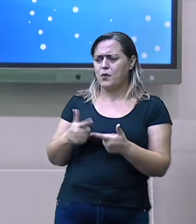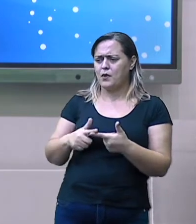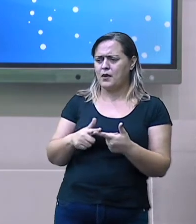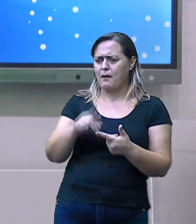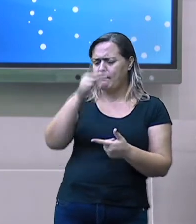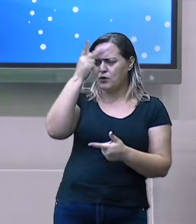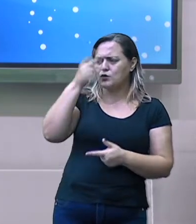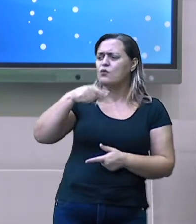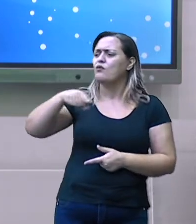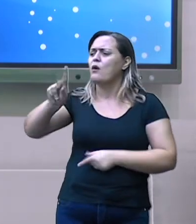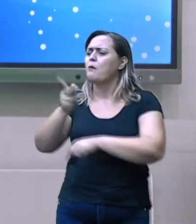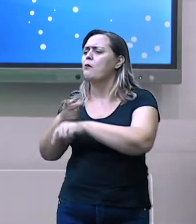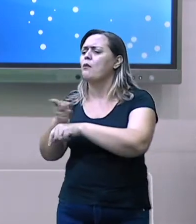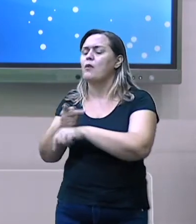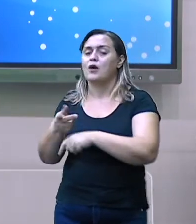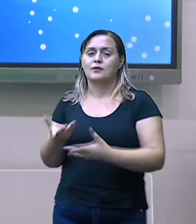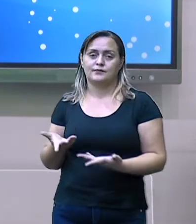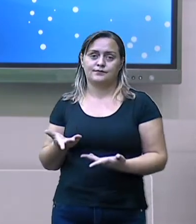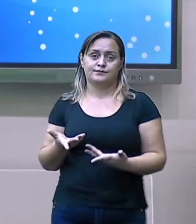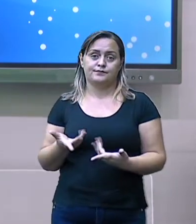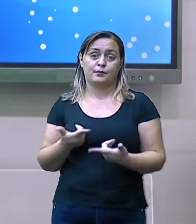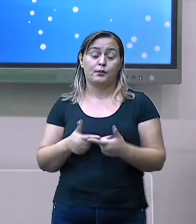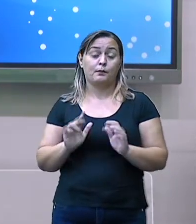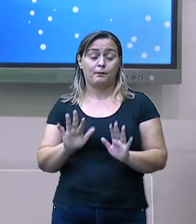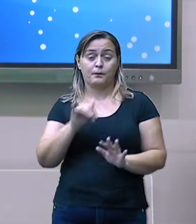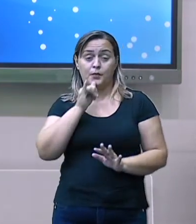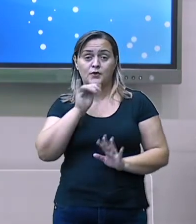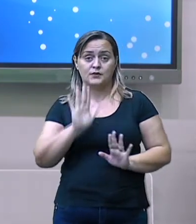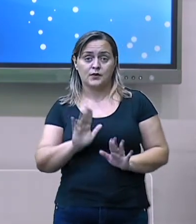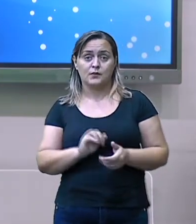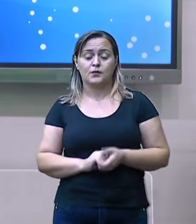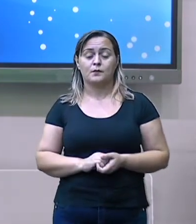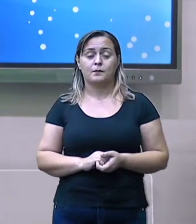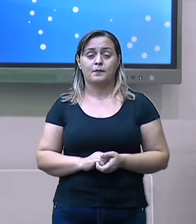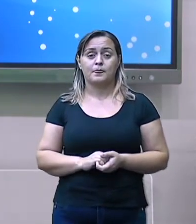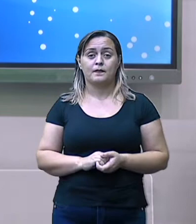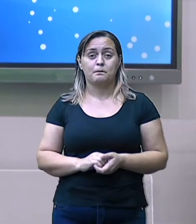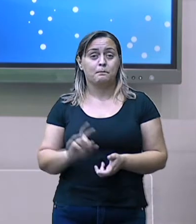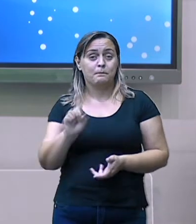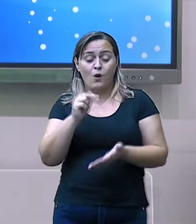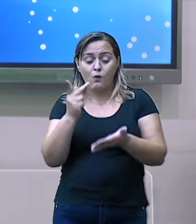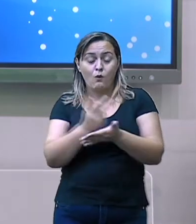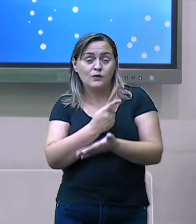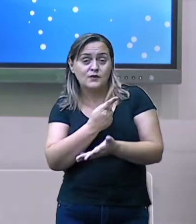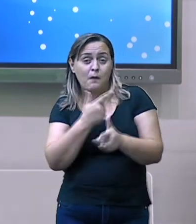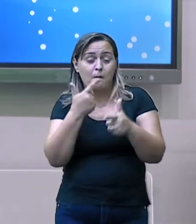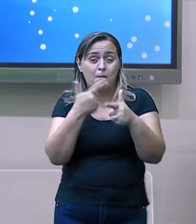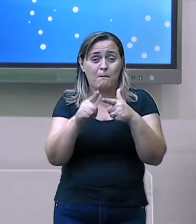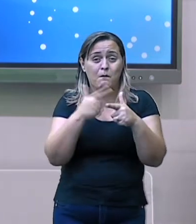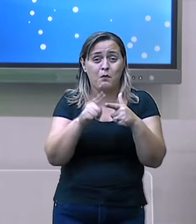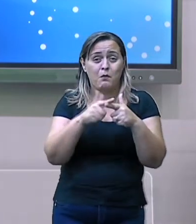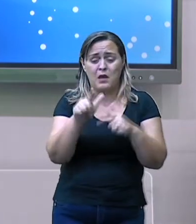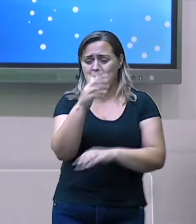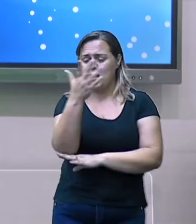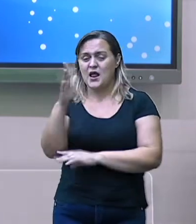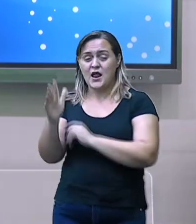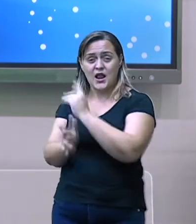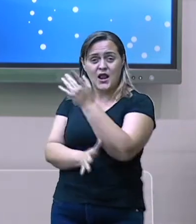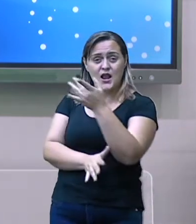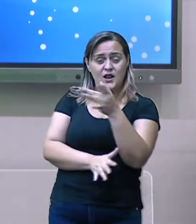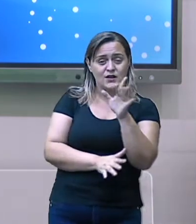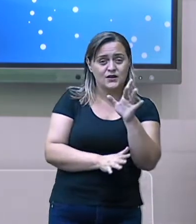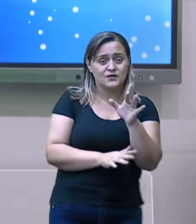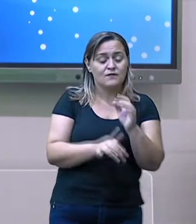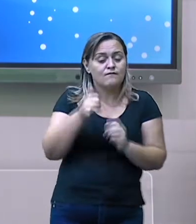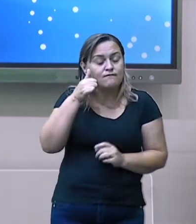Para que não houvesse um grande impacto ambiental. A fim